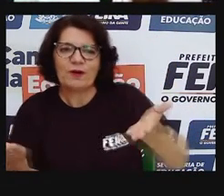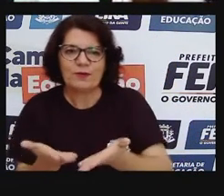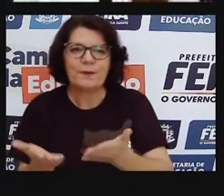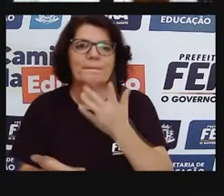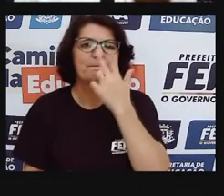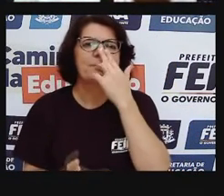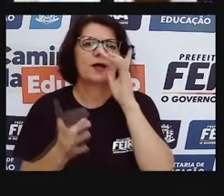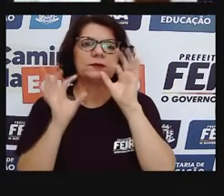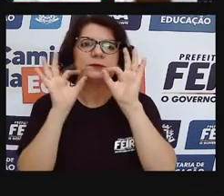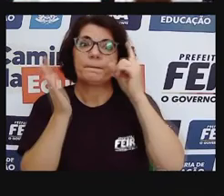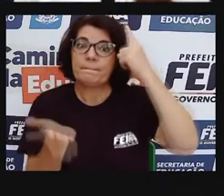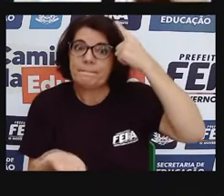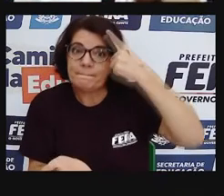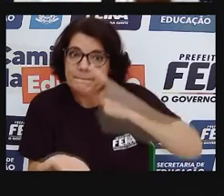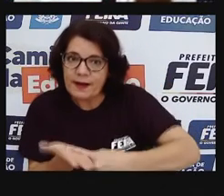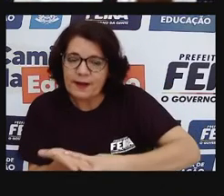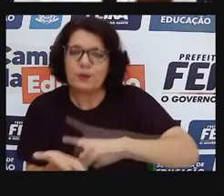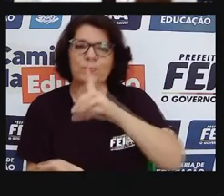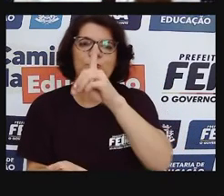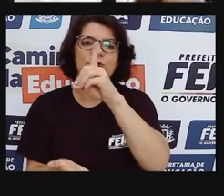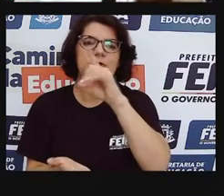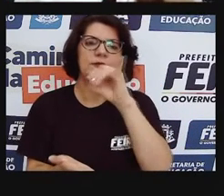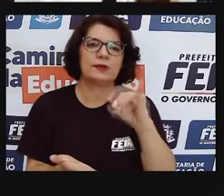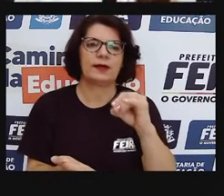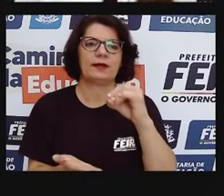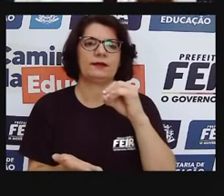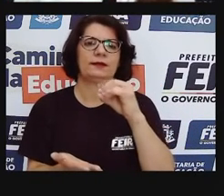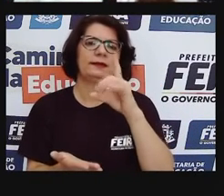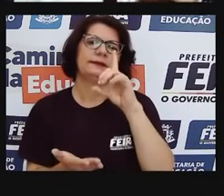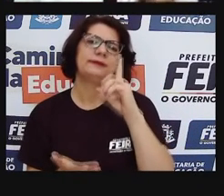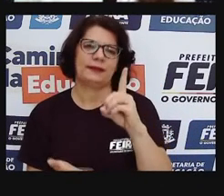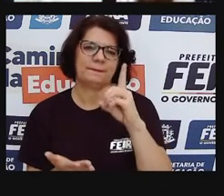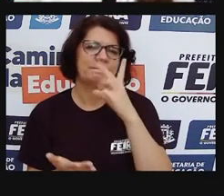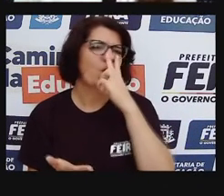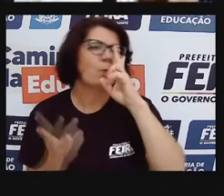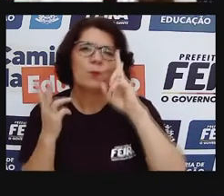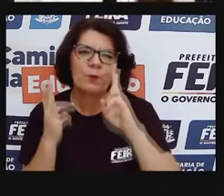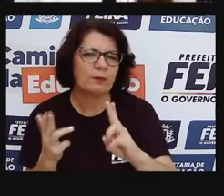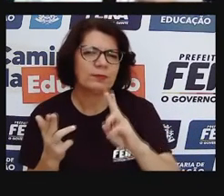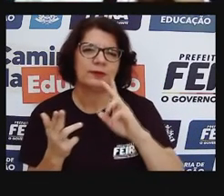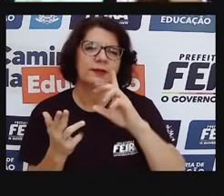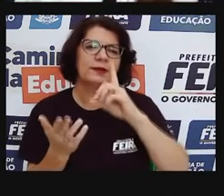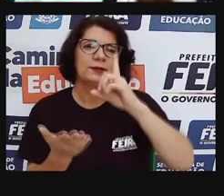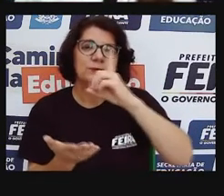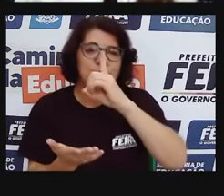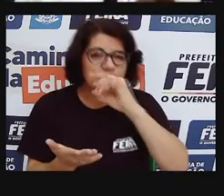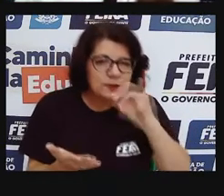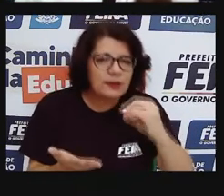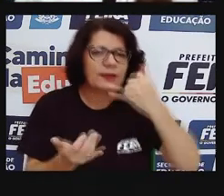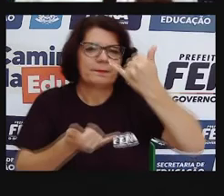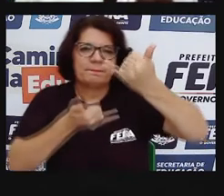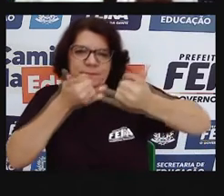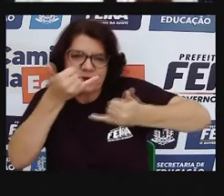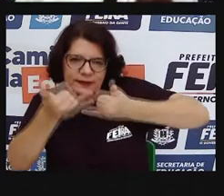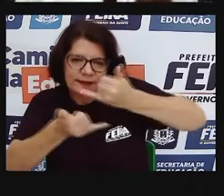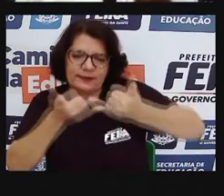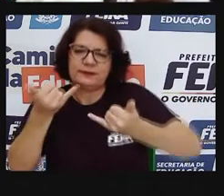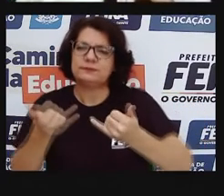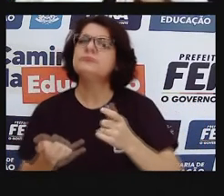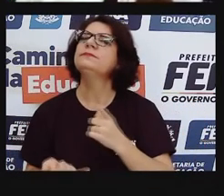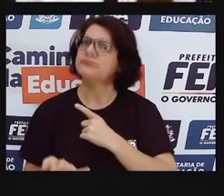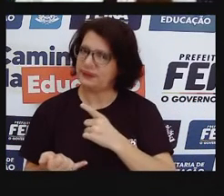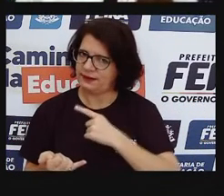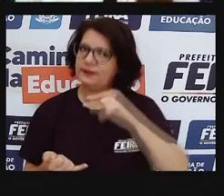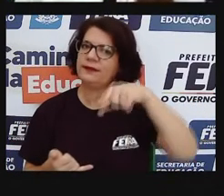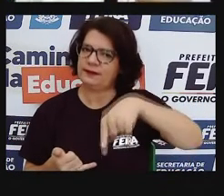né, o dia da brincadeira, então é muito divulgado, inclusive, nós, né, mesmo o grupo da EJA, a gente vai fazer uma live